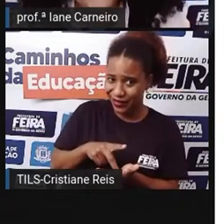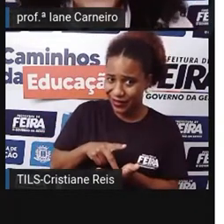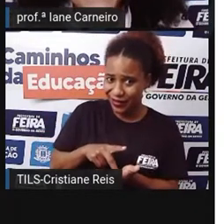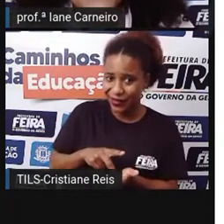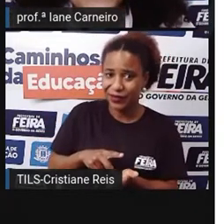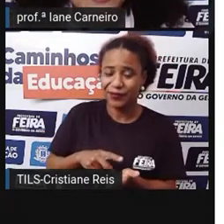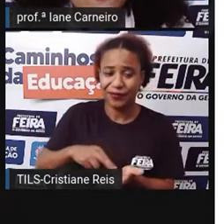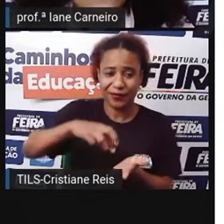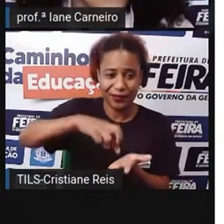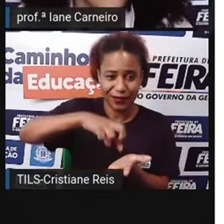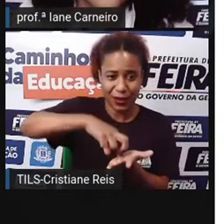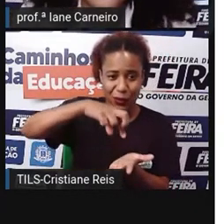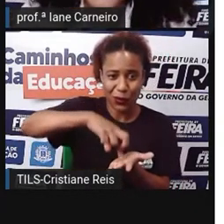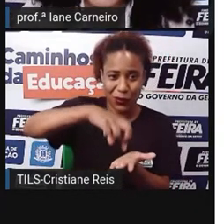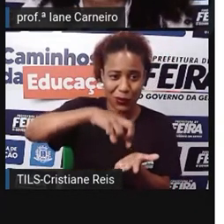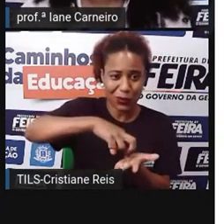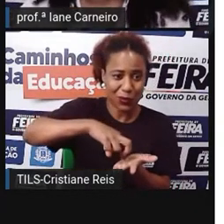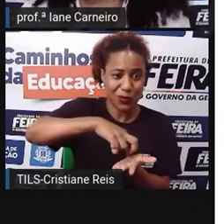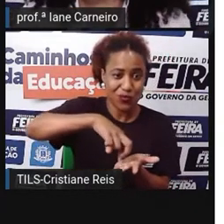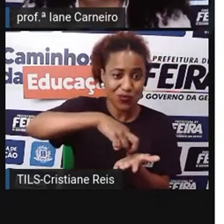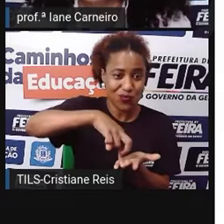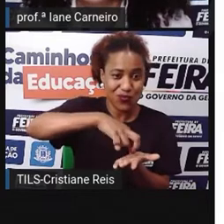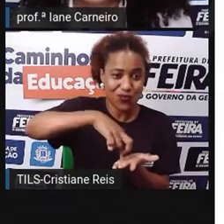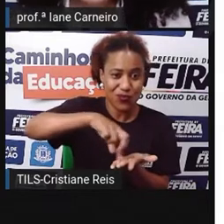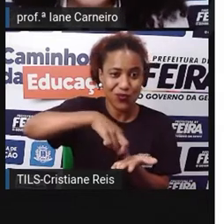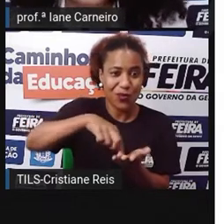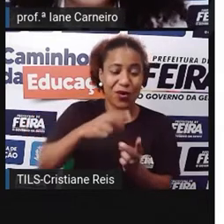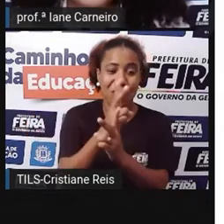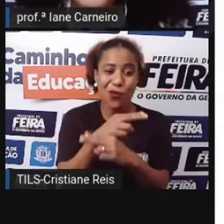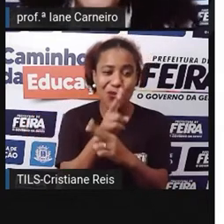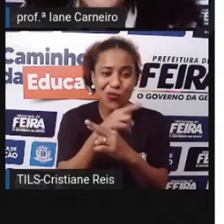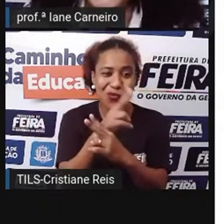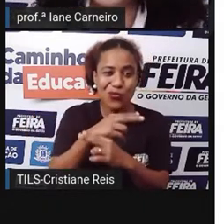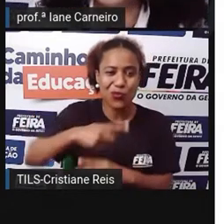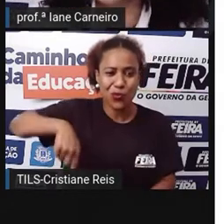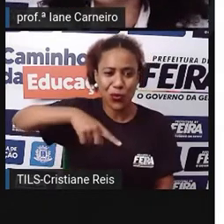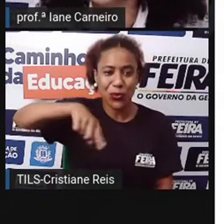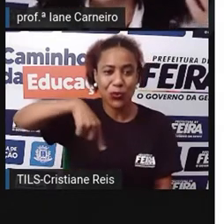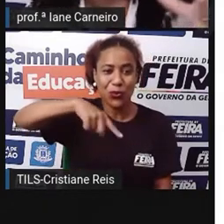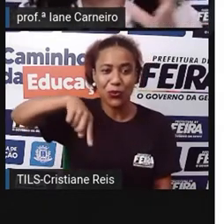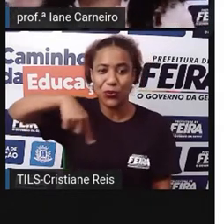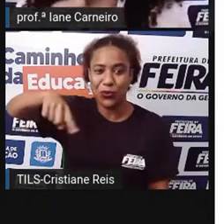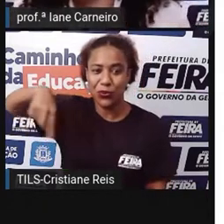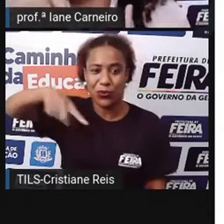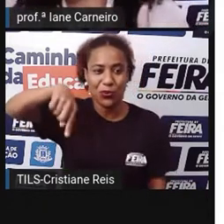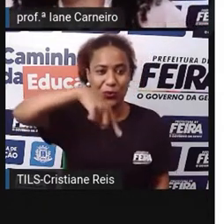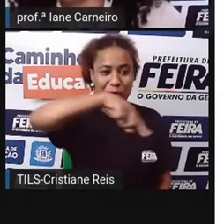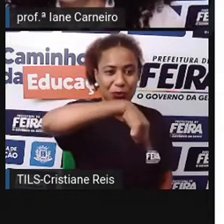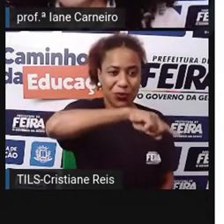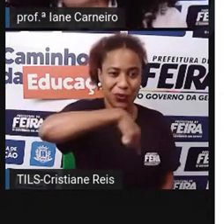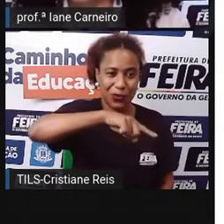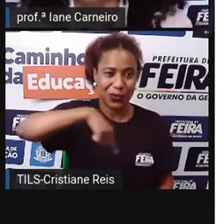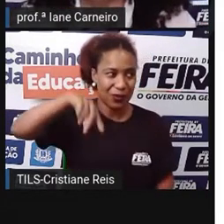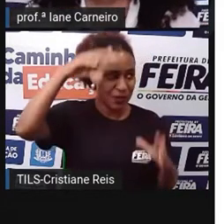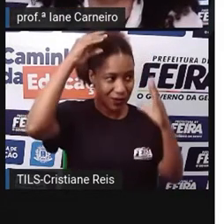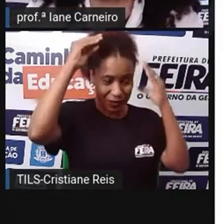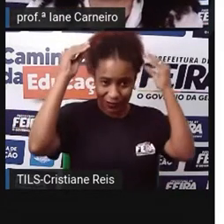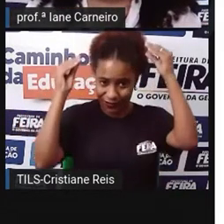forma um edemoinho. A gente não consegue explicar isso. Como é que uma pessoa que usa um gorro consegue fazer